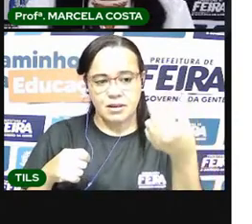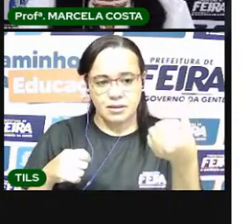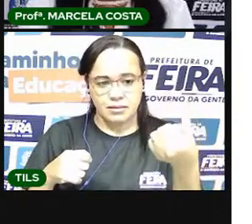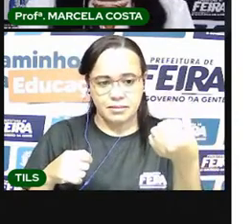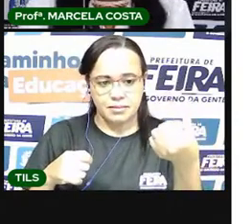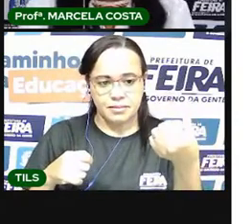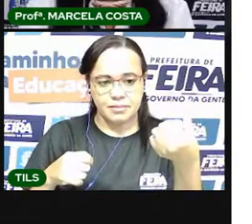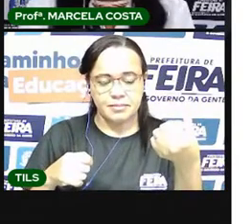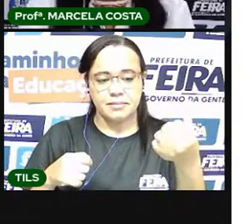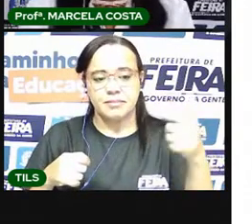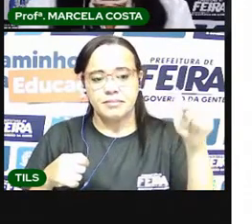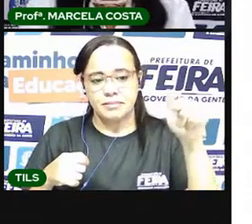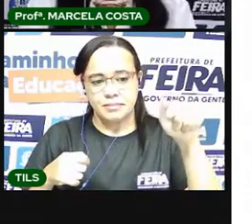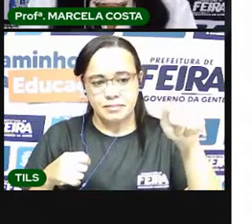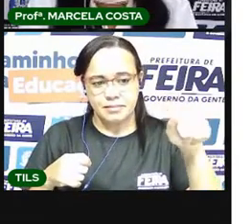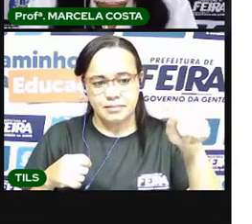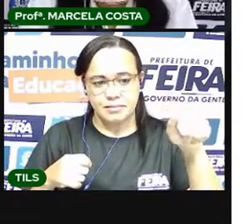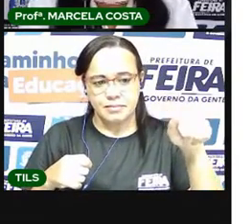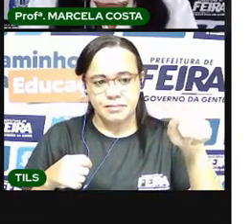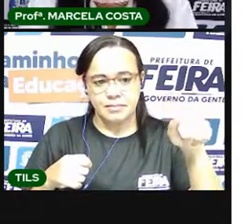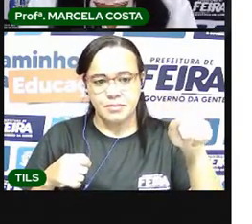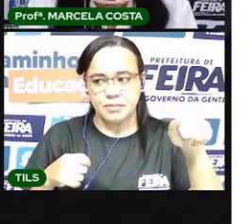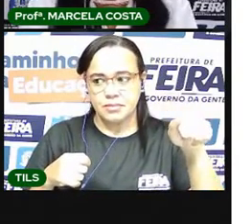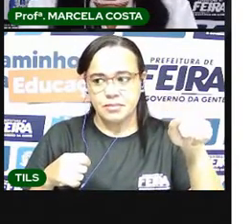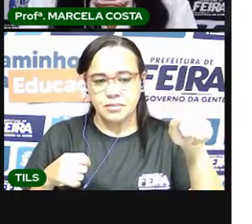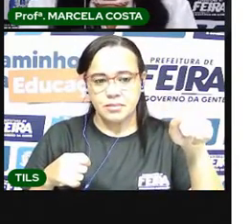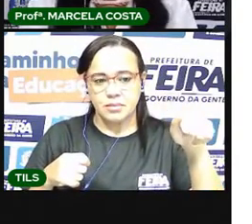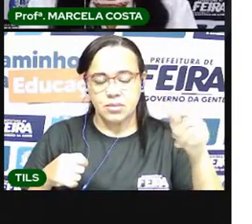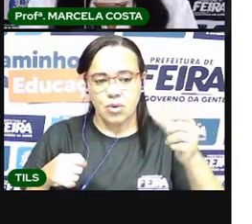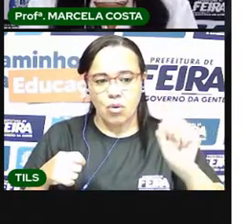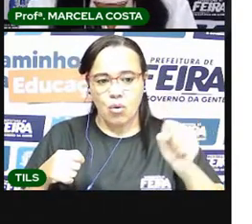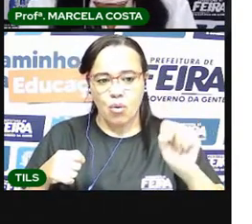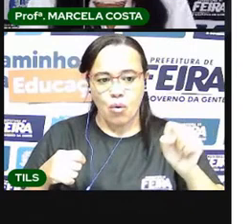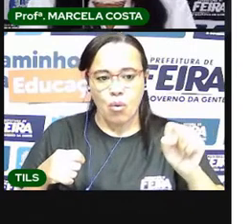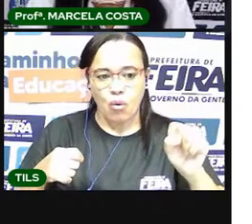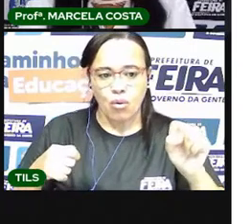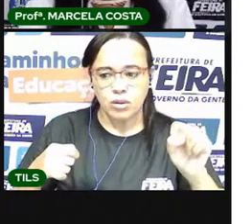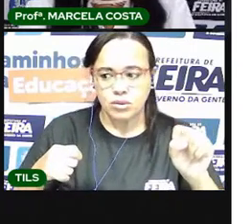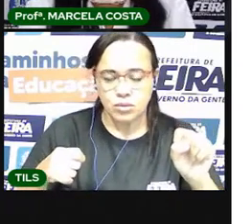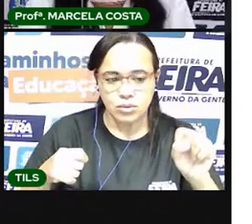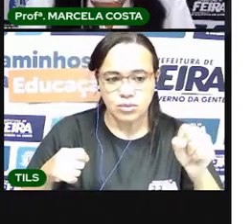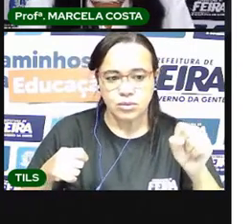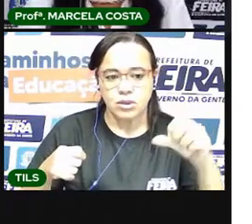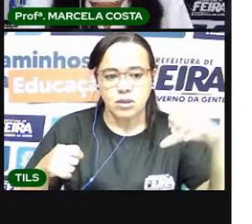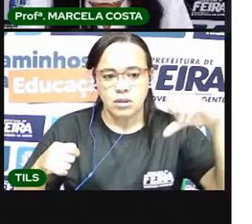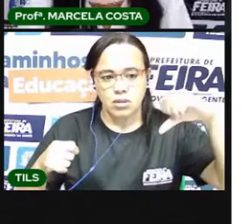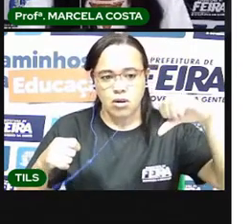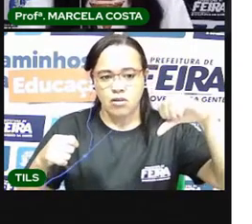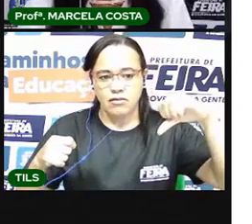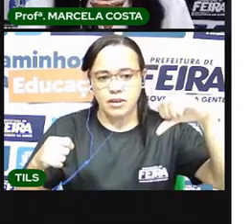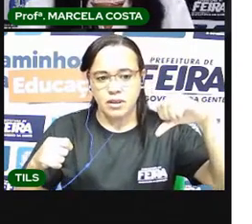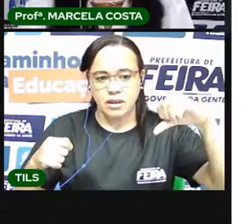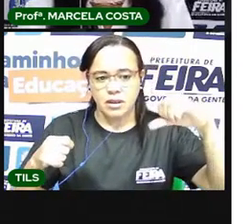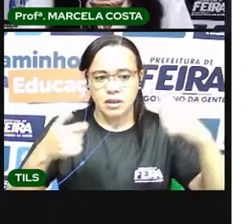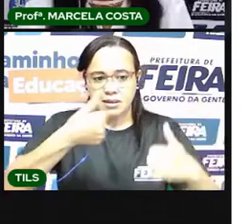6, 7, 8, 9,